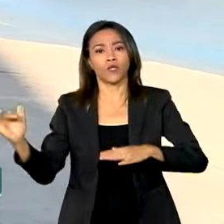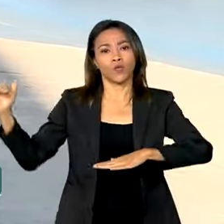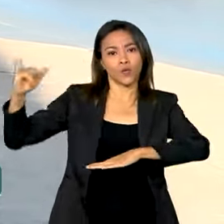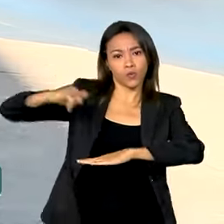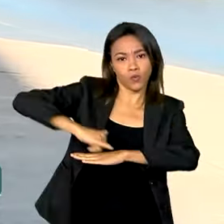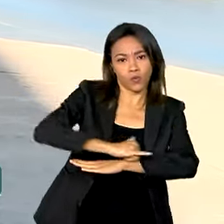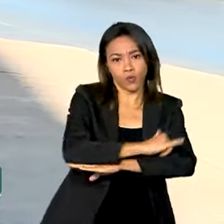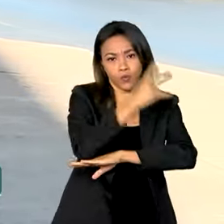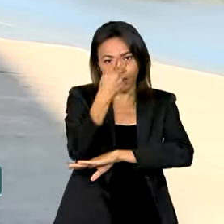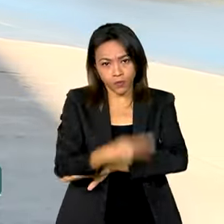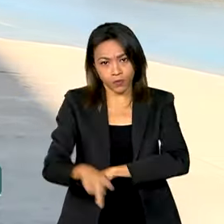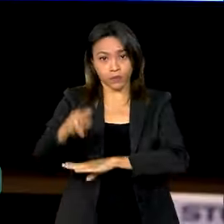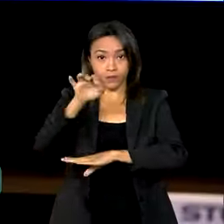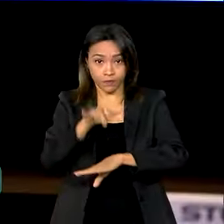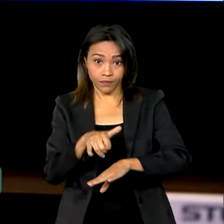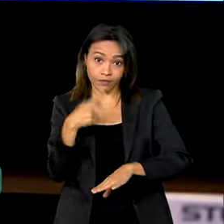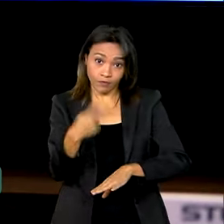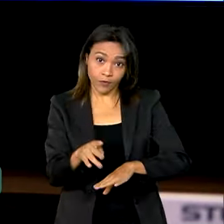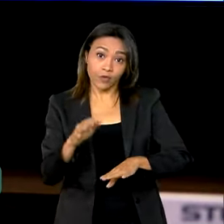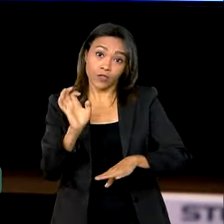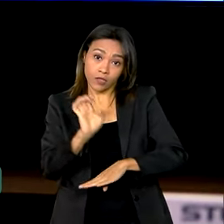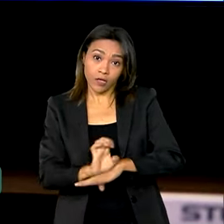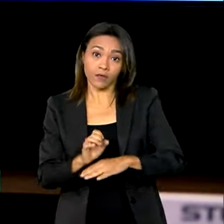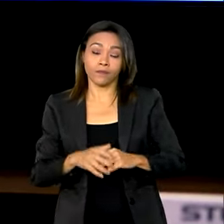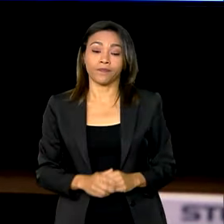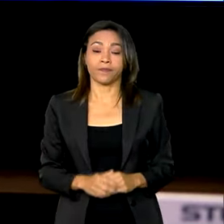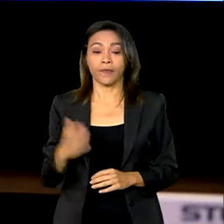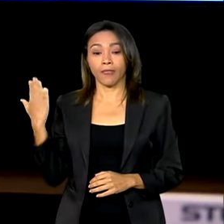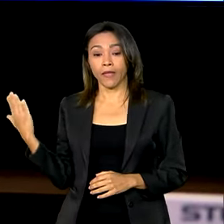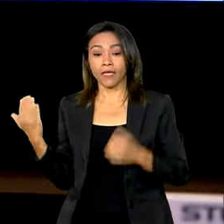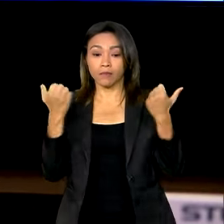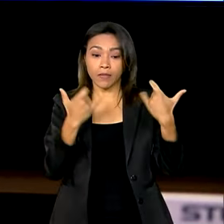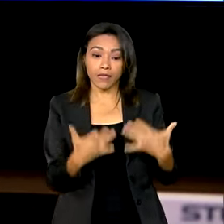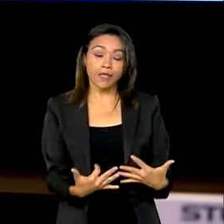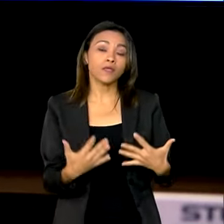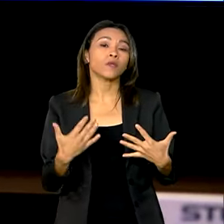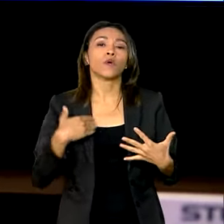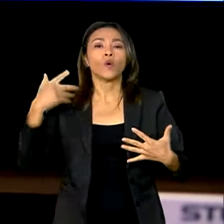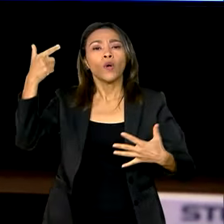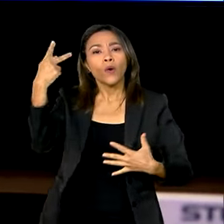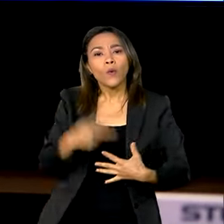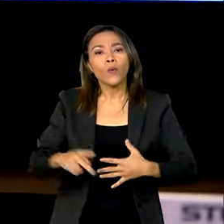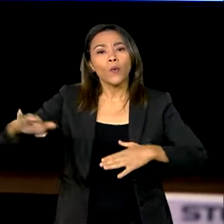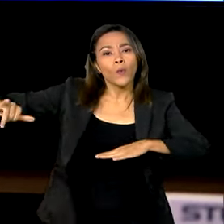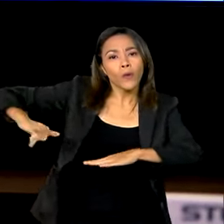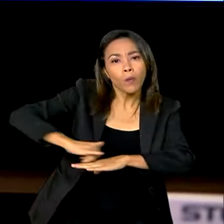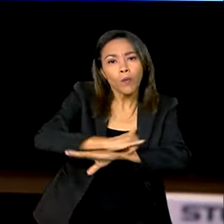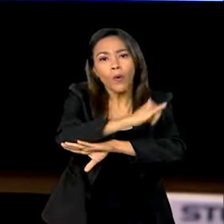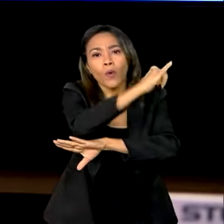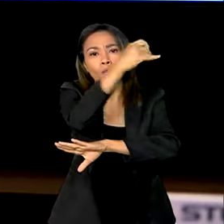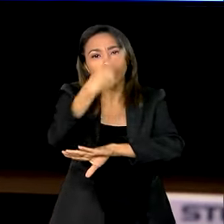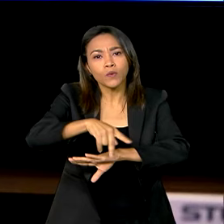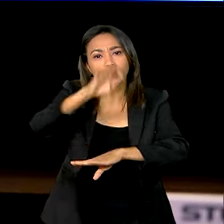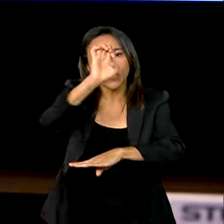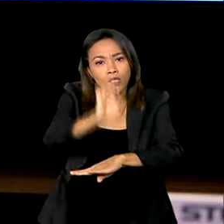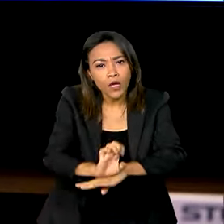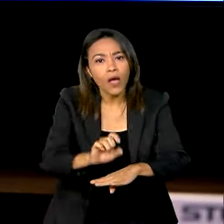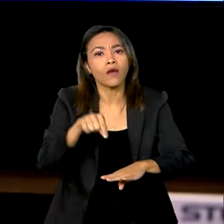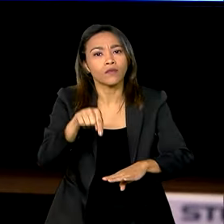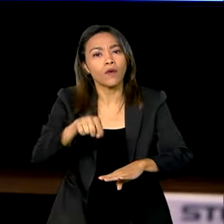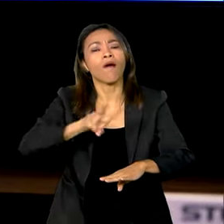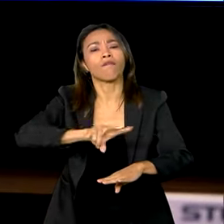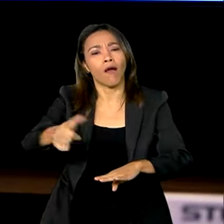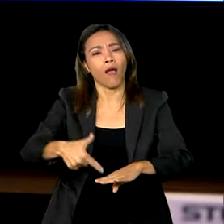Filho, em Porto Alegre. Não tenho dúvida que o Aeroporto Salgado Filho, antes do que a gente estava imaginando,